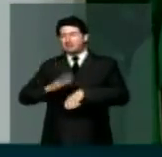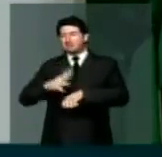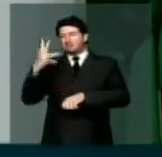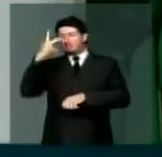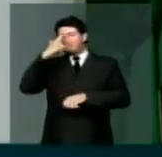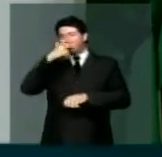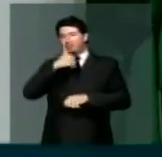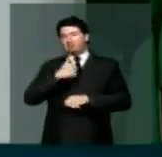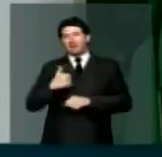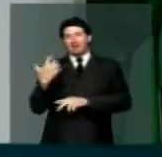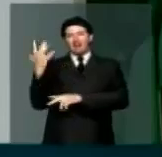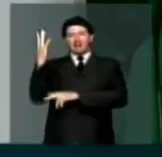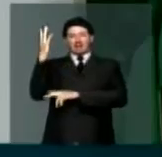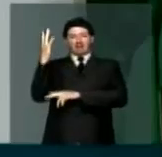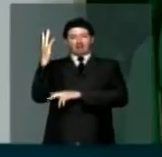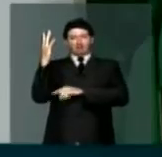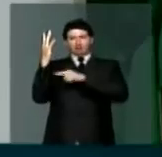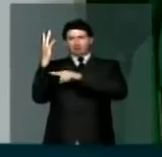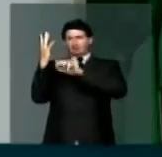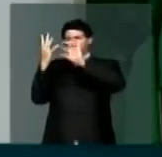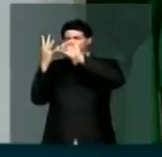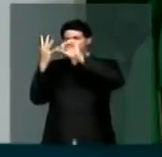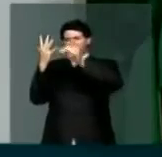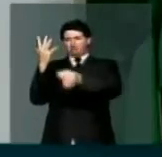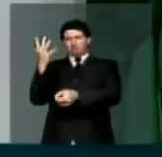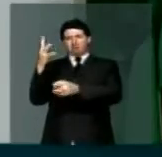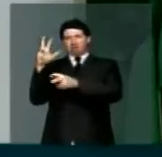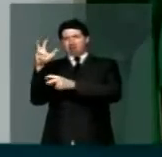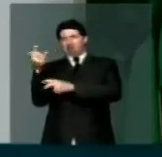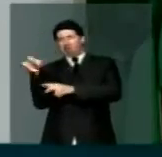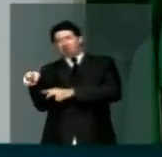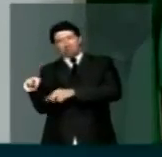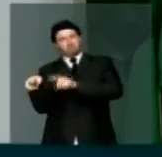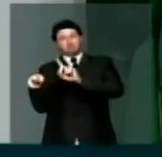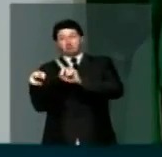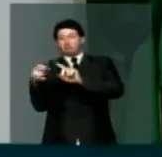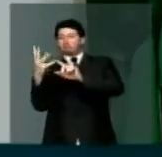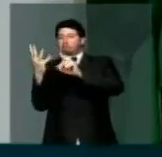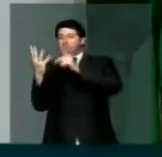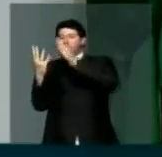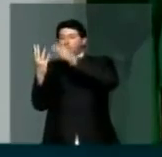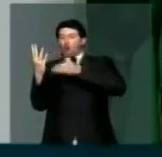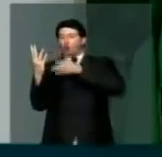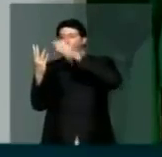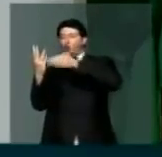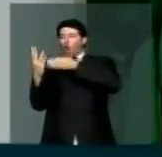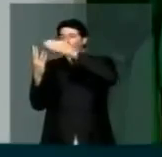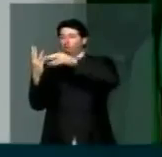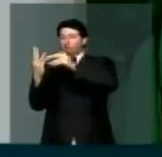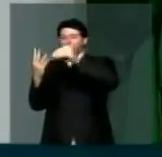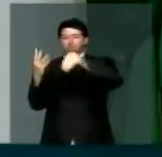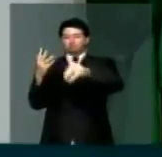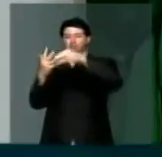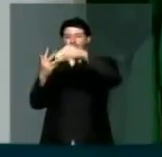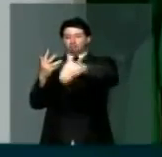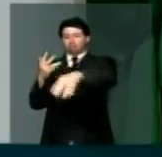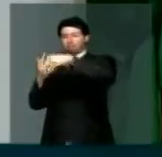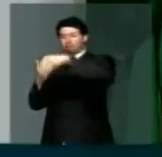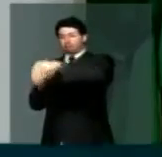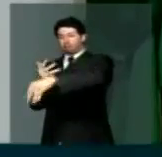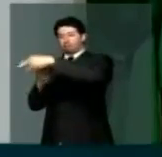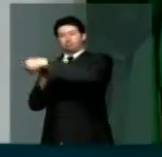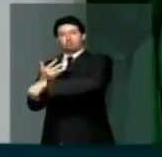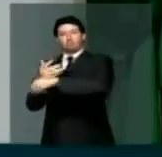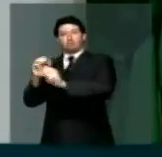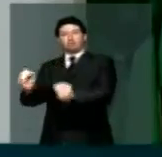árvore do plantio. Não deixou suas galhas ressequidas, fez mil mudas de vida pelas vidas dos